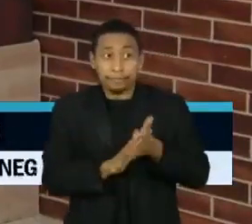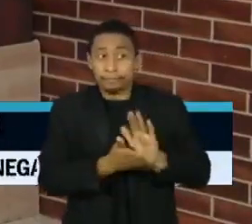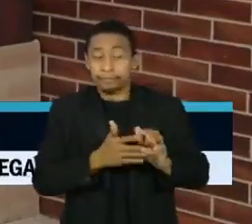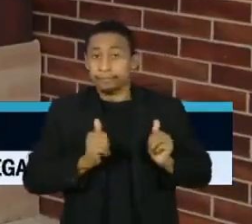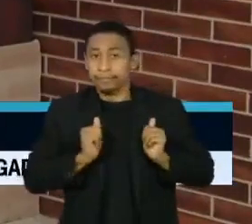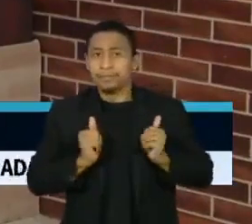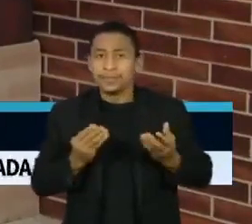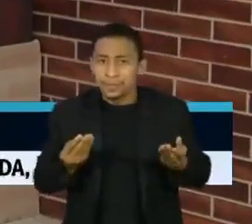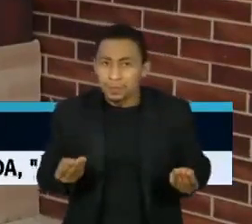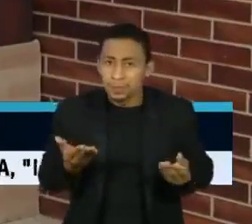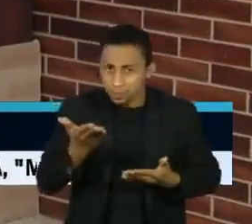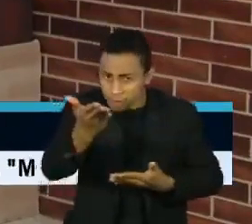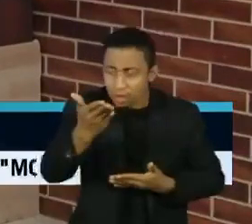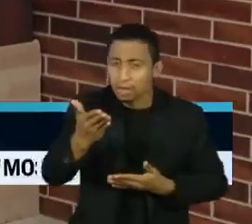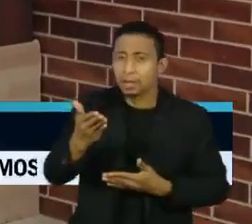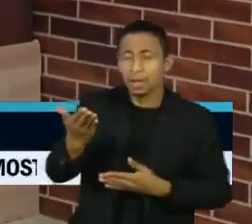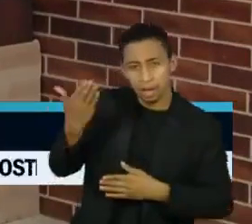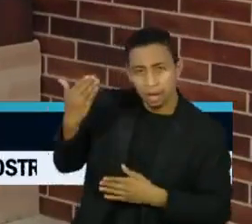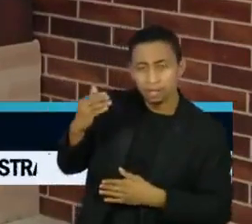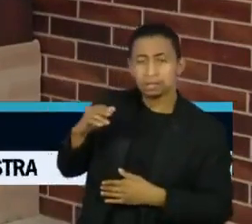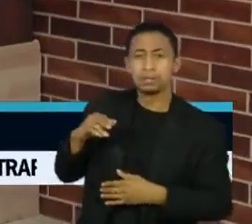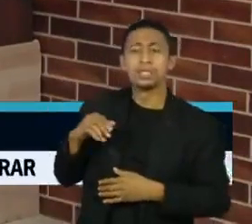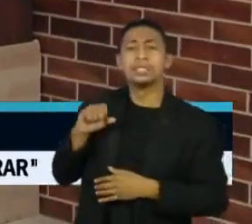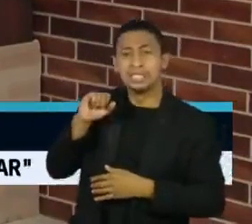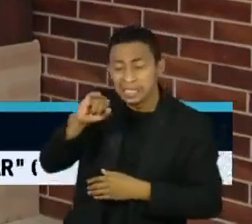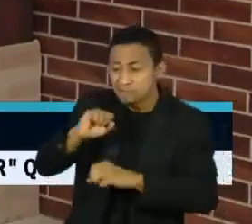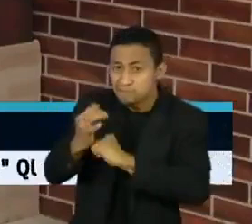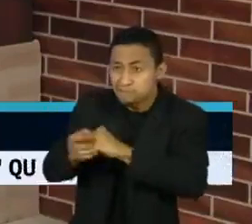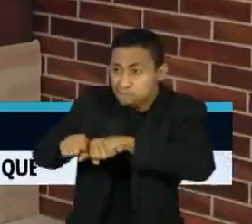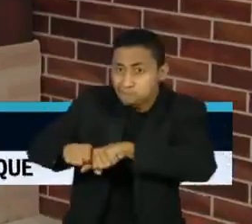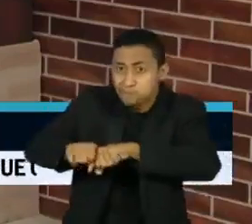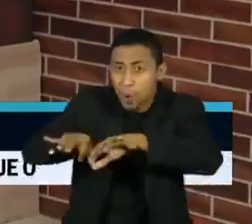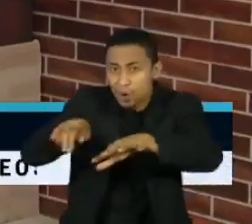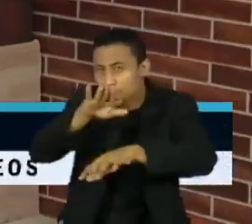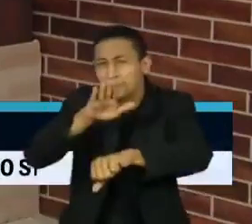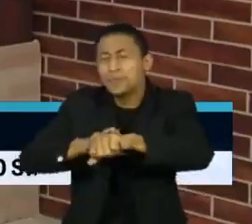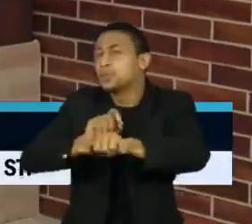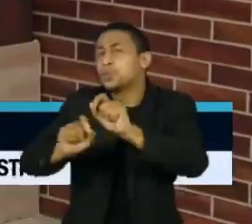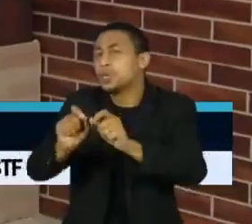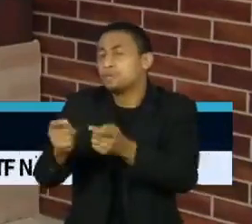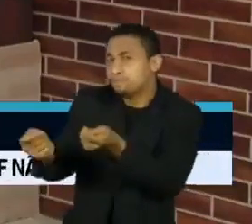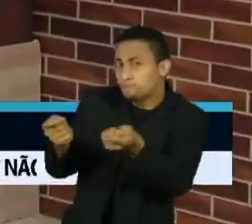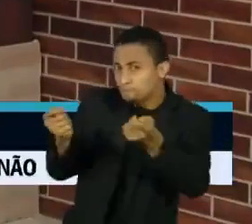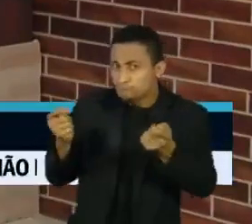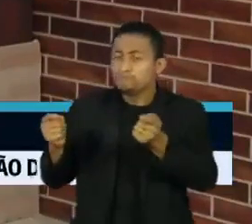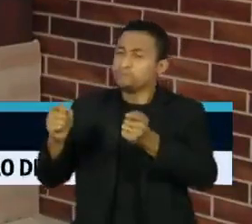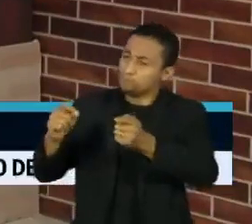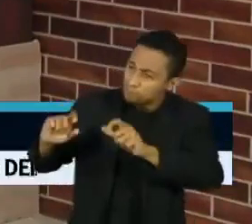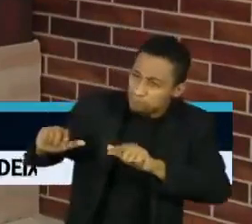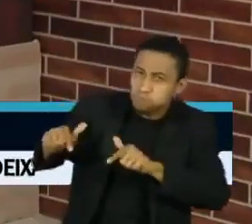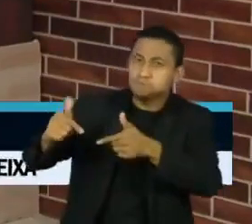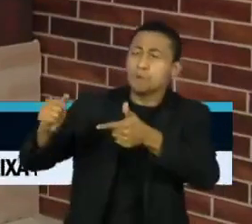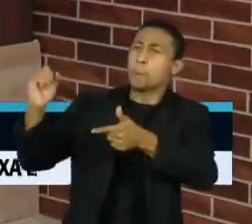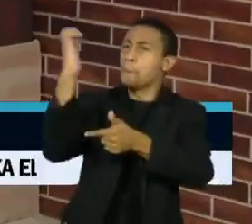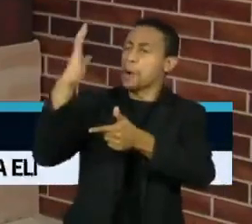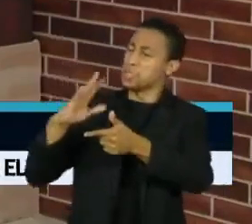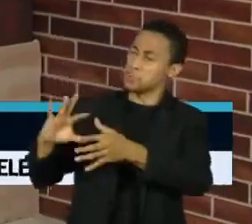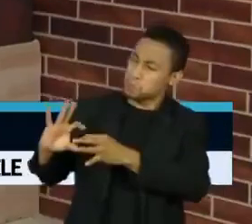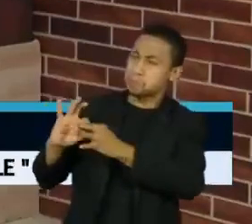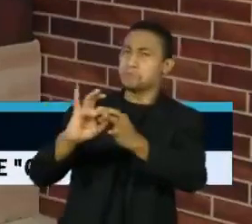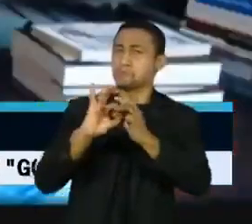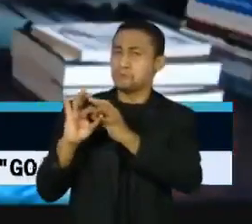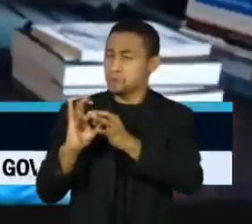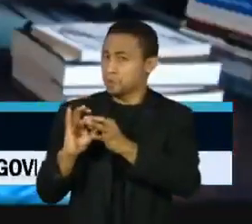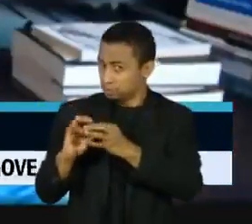como essa no seu mandato, o senhor faria um esforço nacional para o combate à pandemia? Porque hoje isso não é feito de maneira